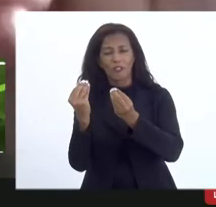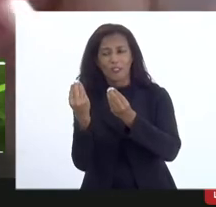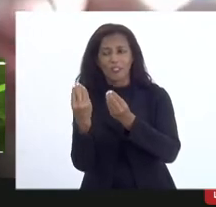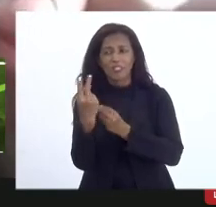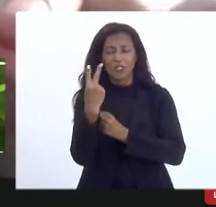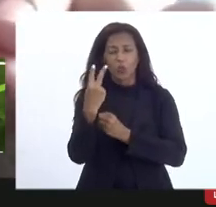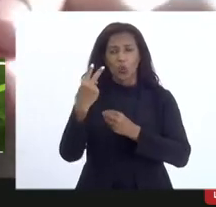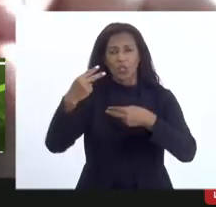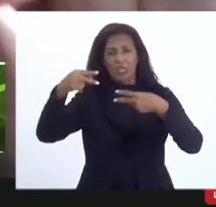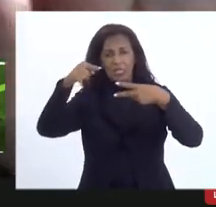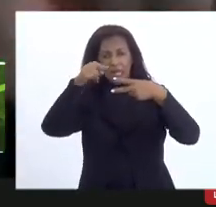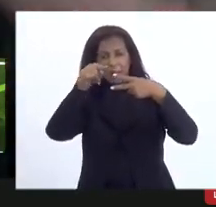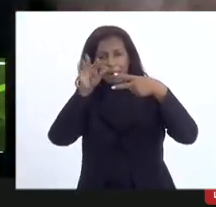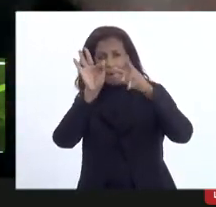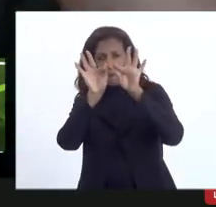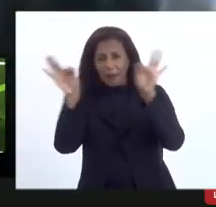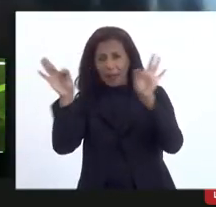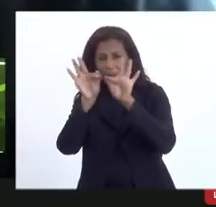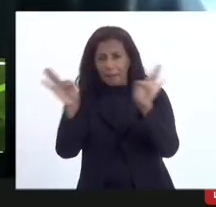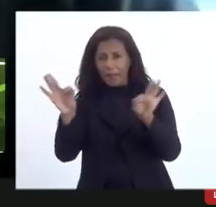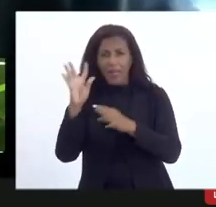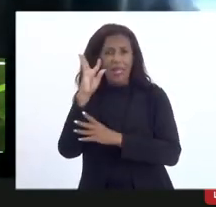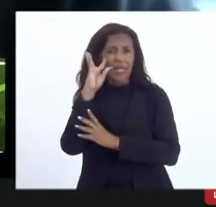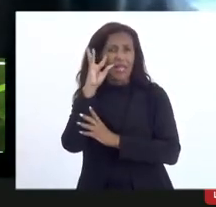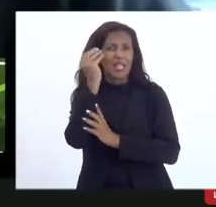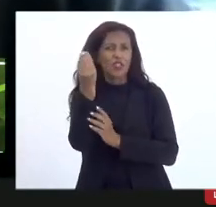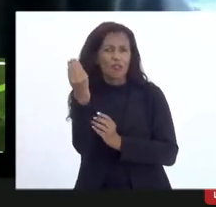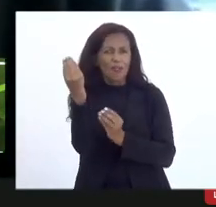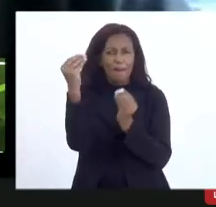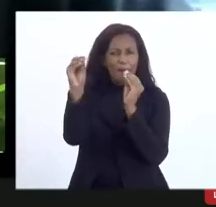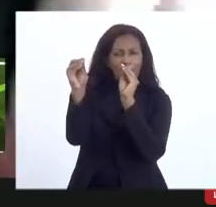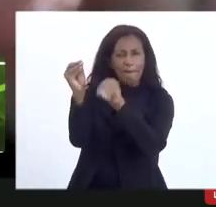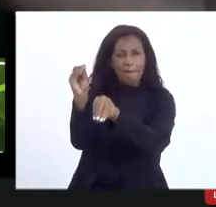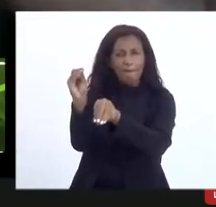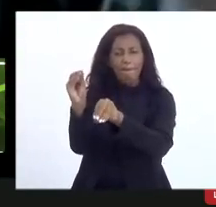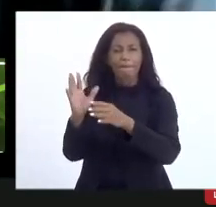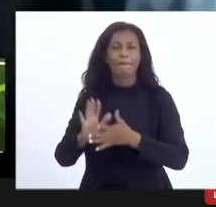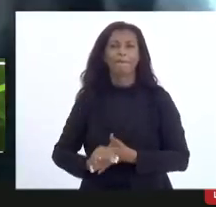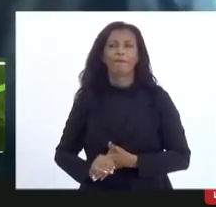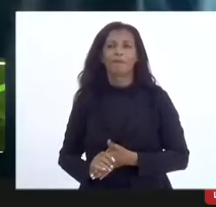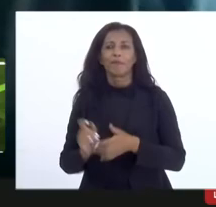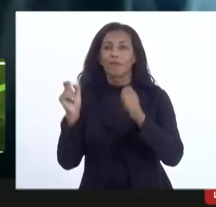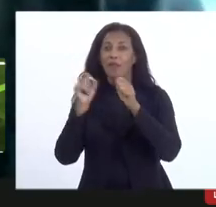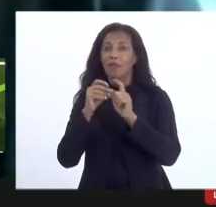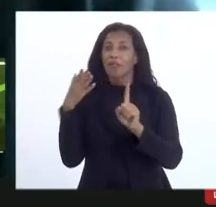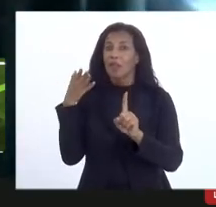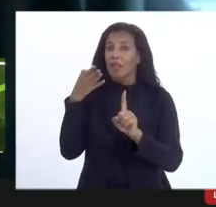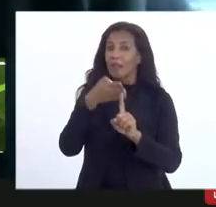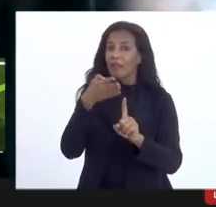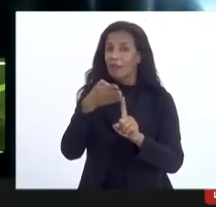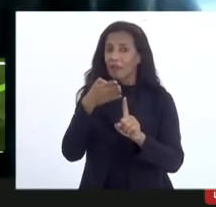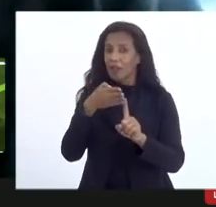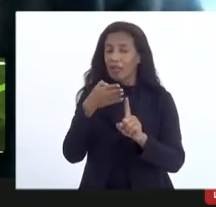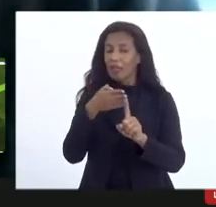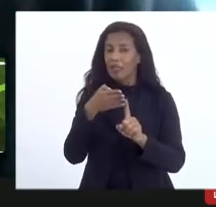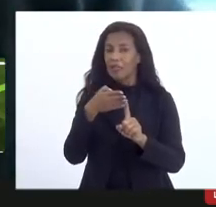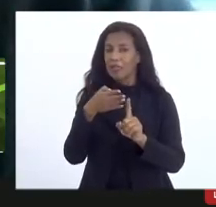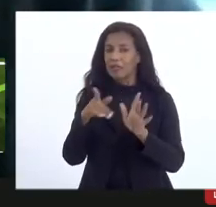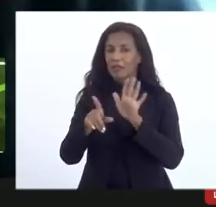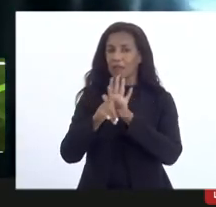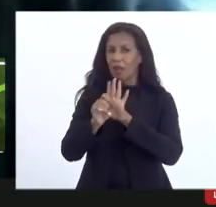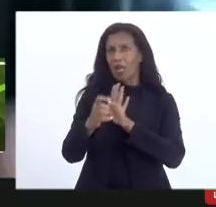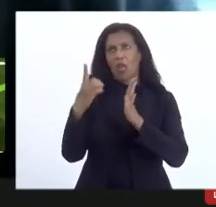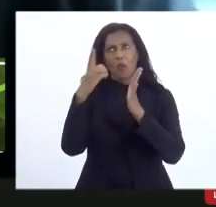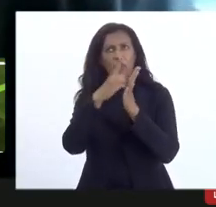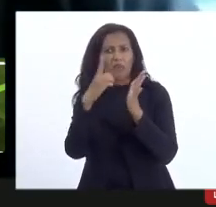duas linhas resolver essa charada fazendo referência alguma norma federal no caso um